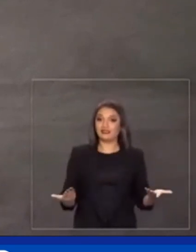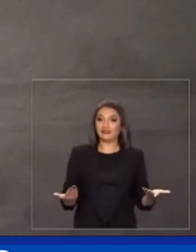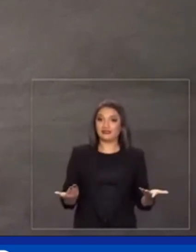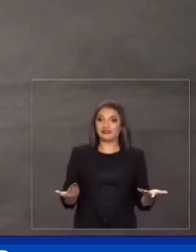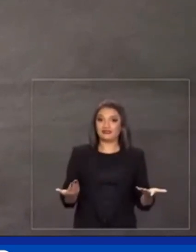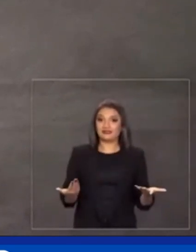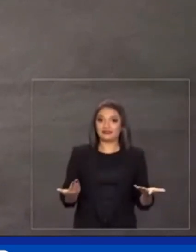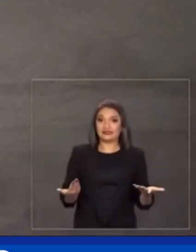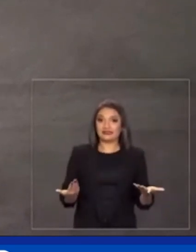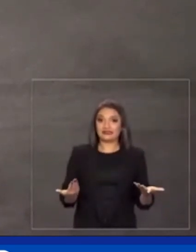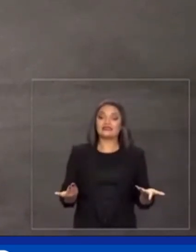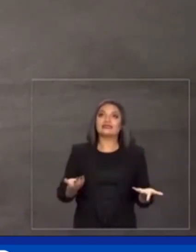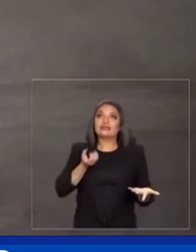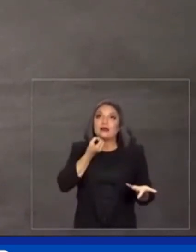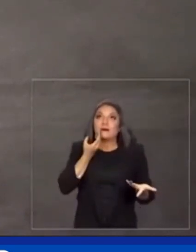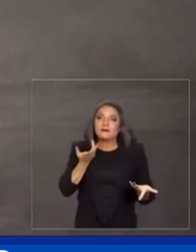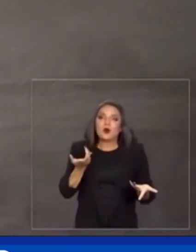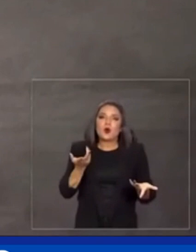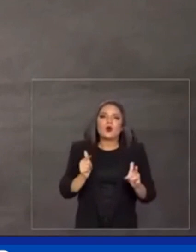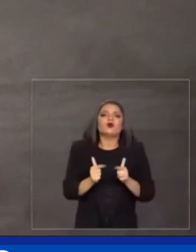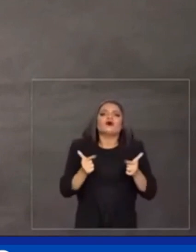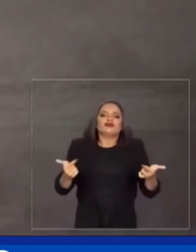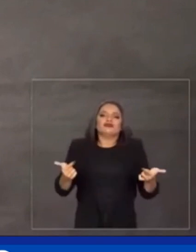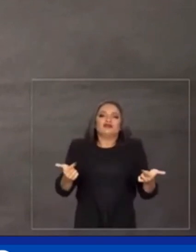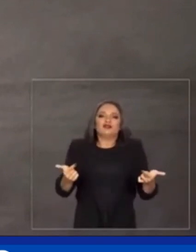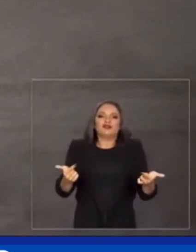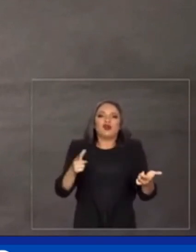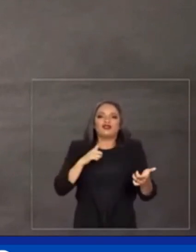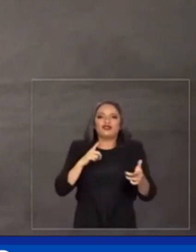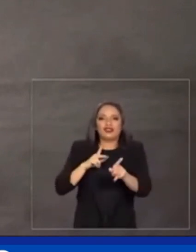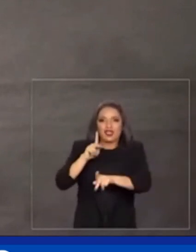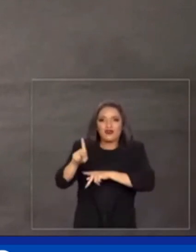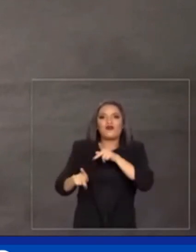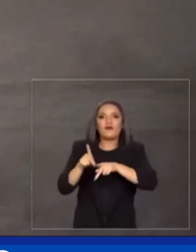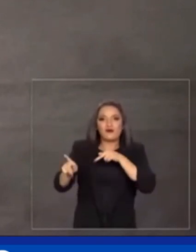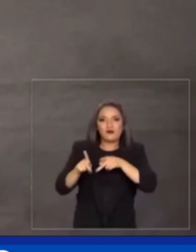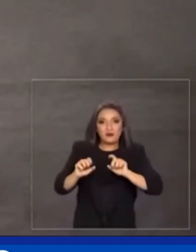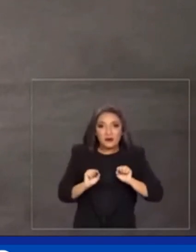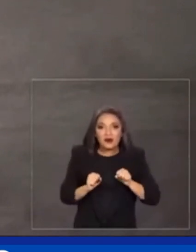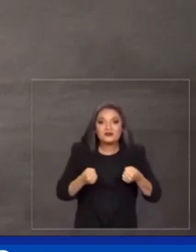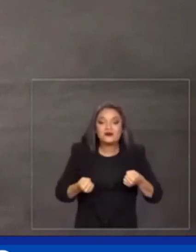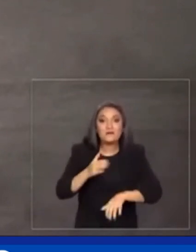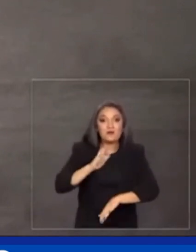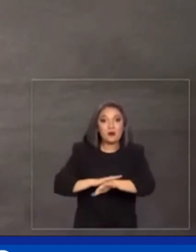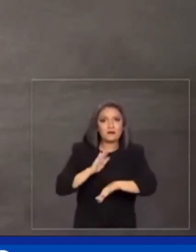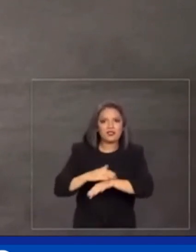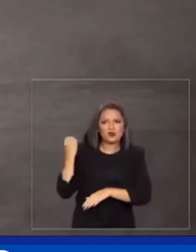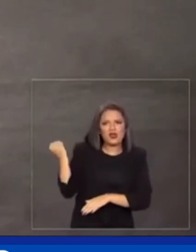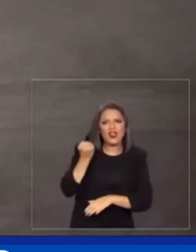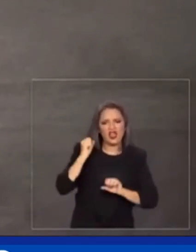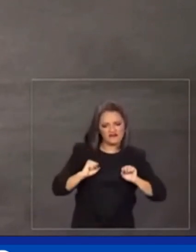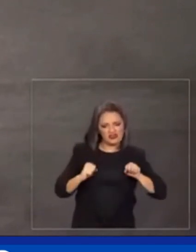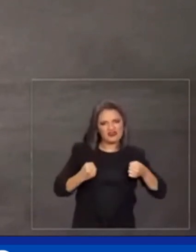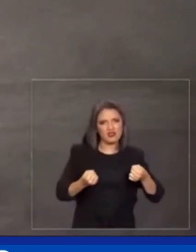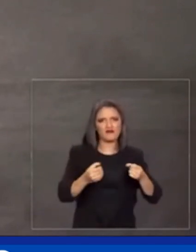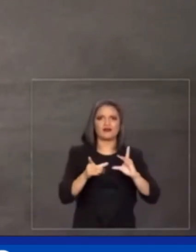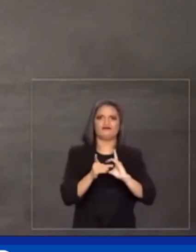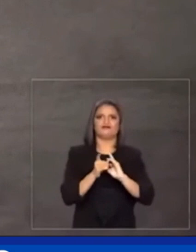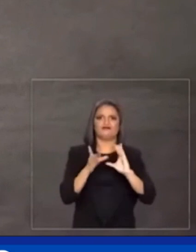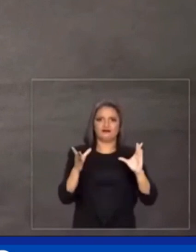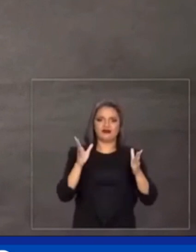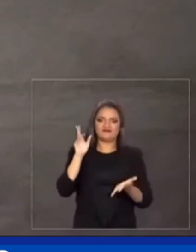não faltou quem defendesse nesse momento tão grave a nossa democracia.